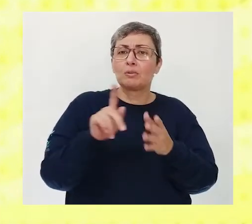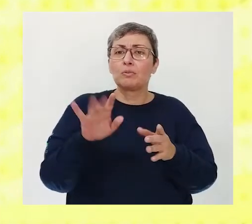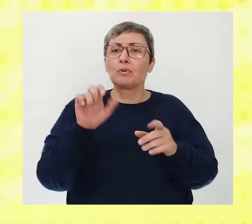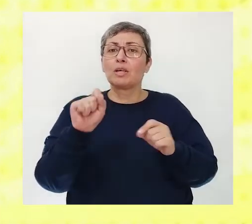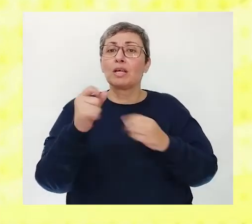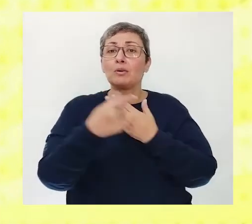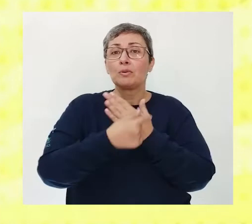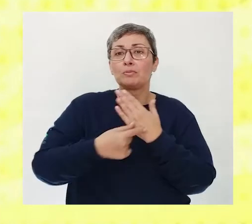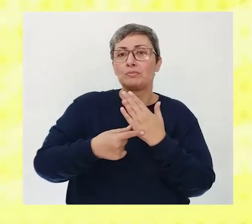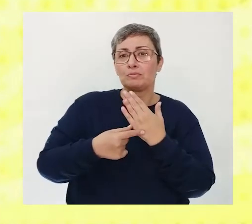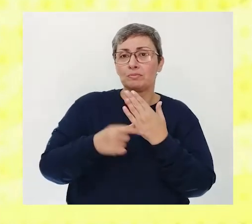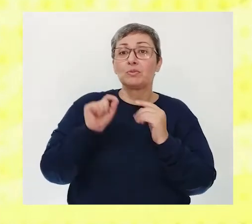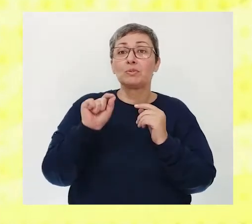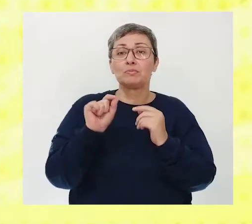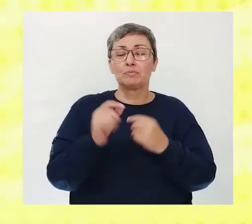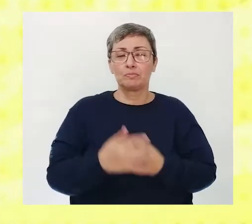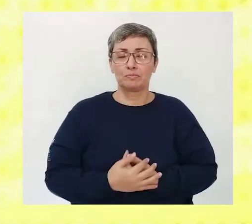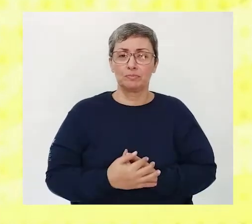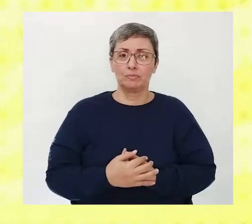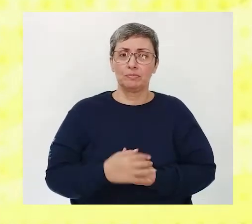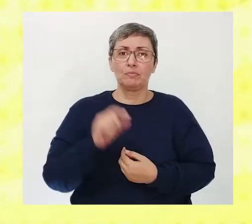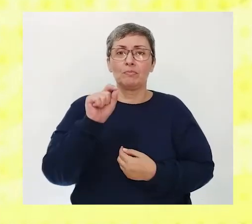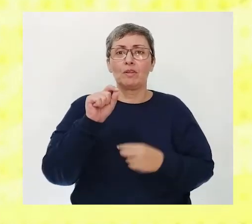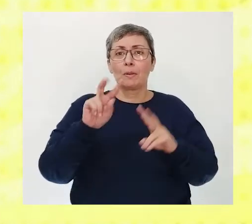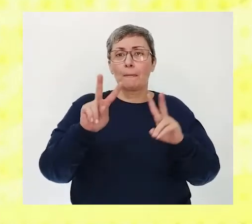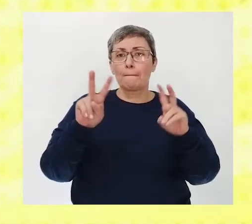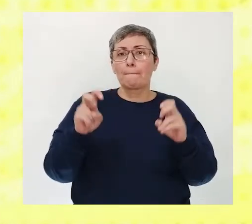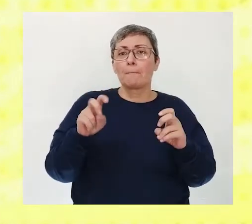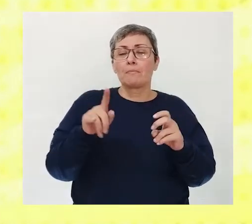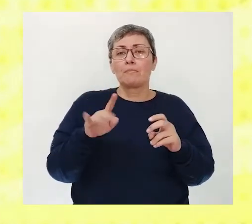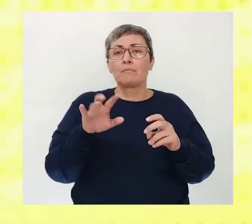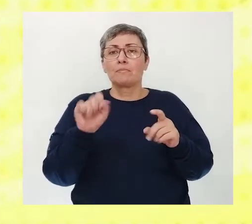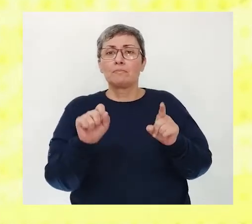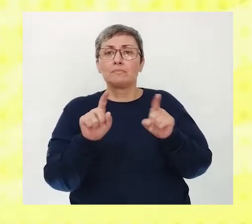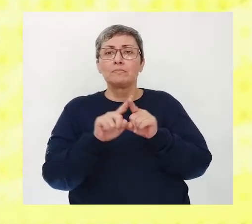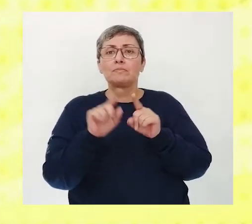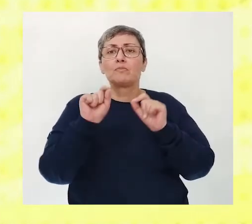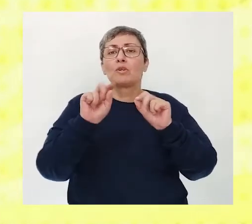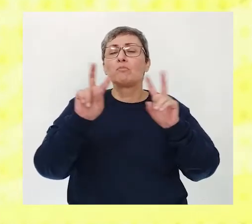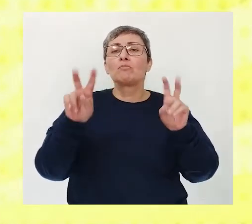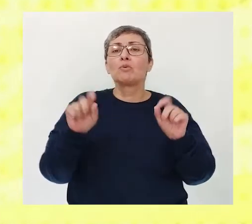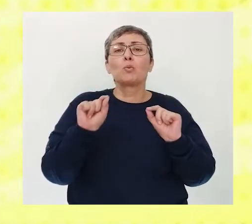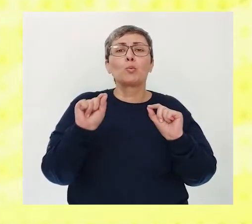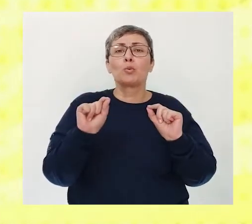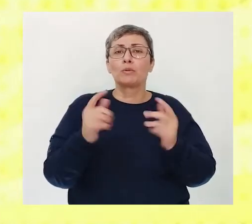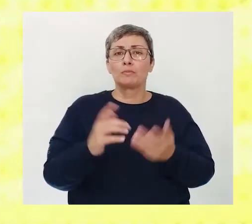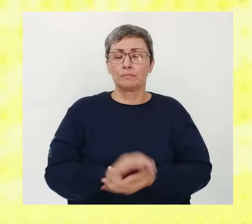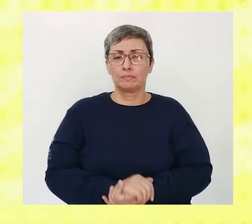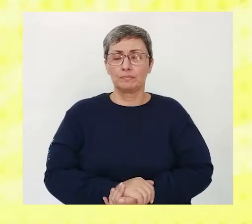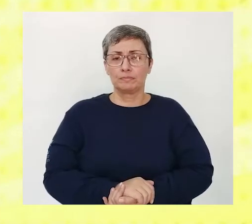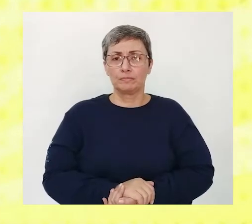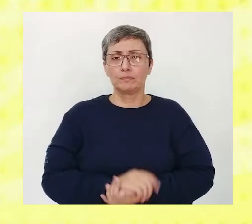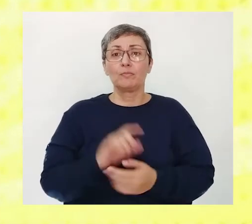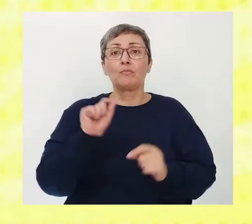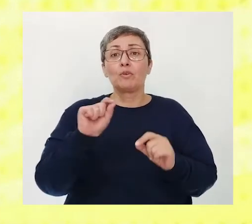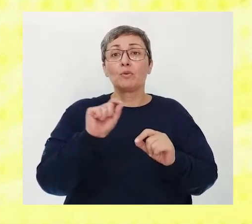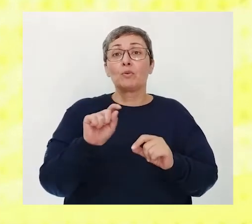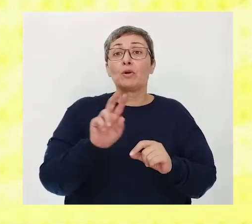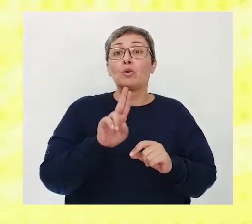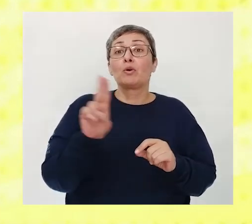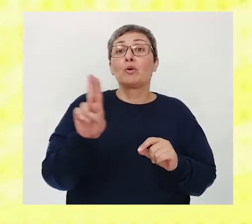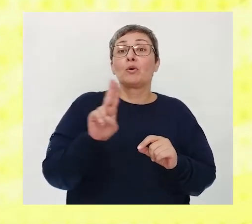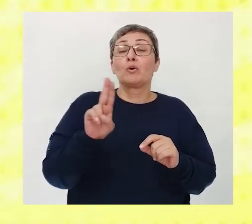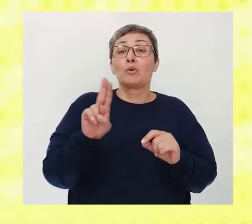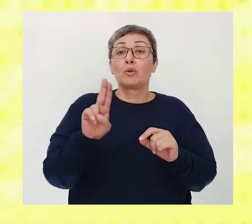Quem é o autor? Qual é o tema Do poema E ele fala Sobre o que? E qual é o